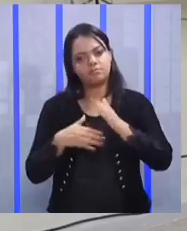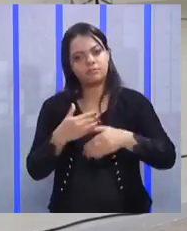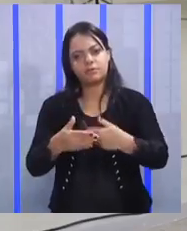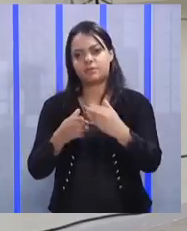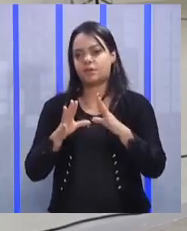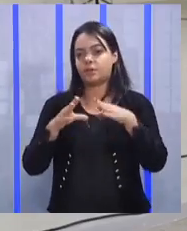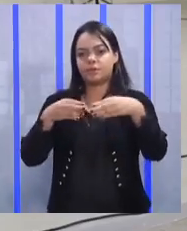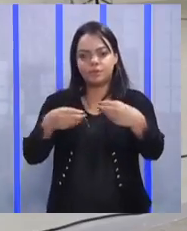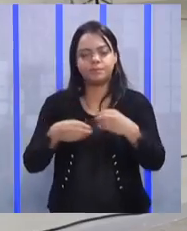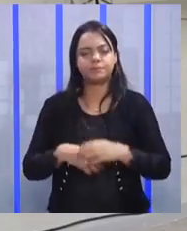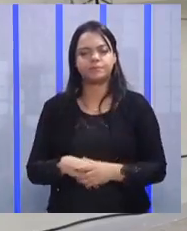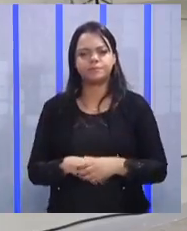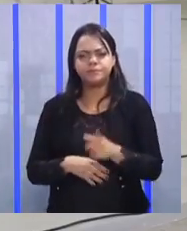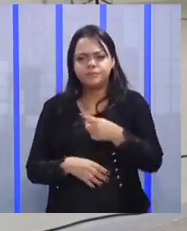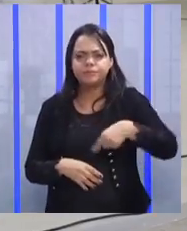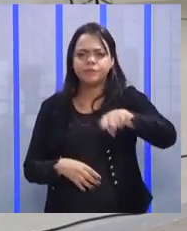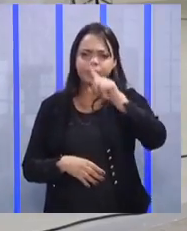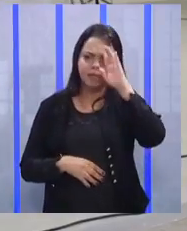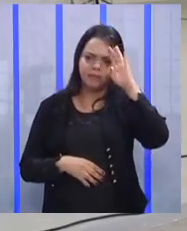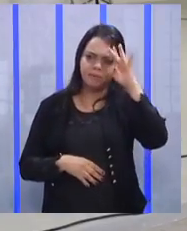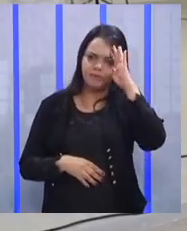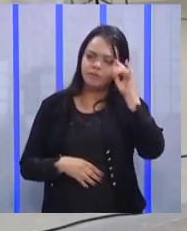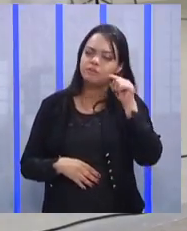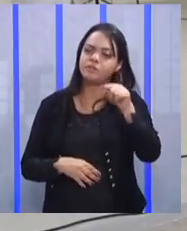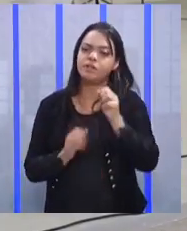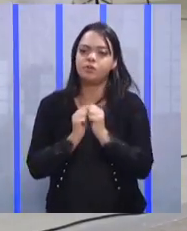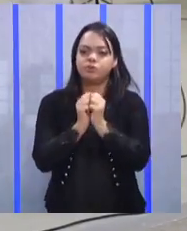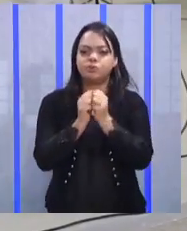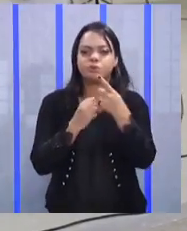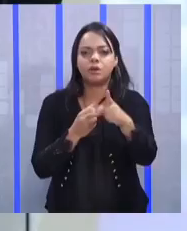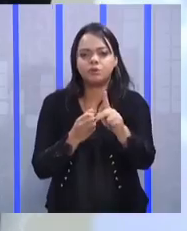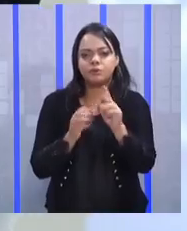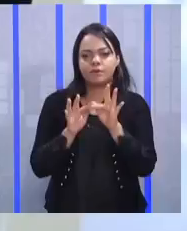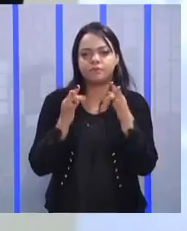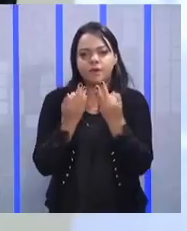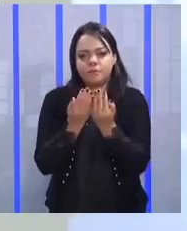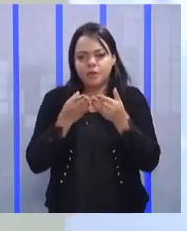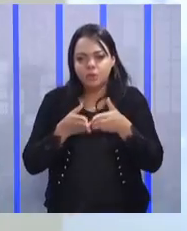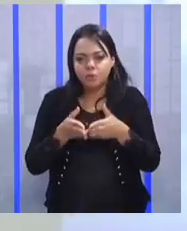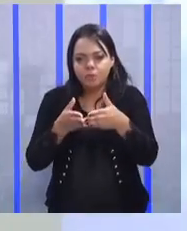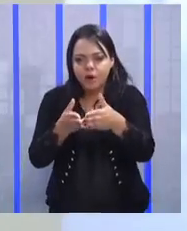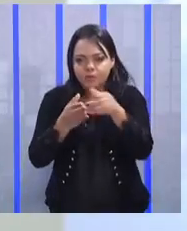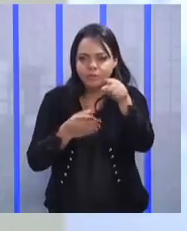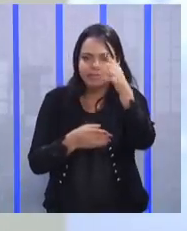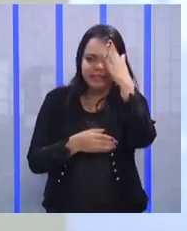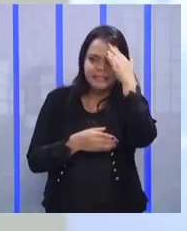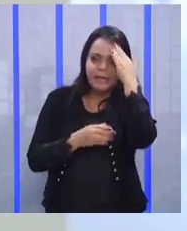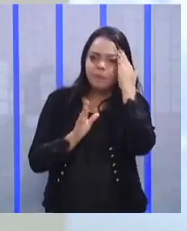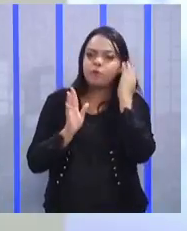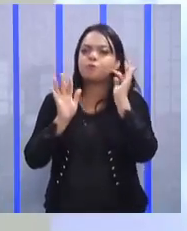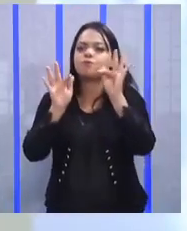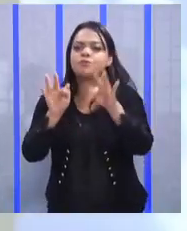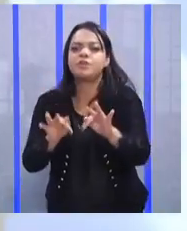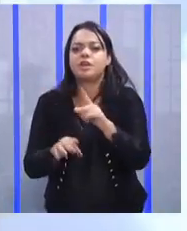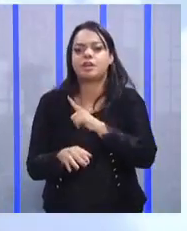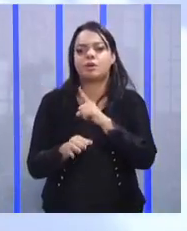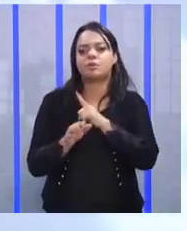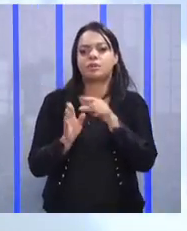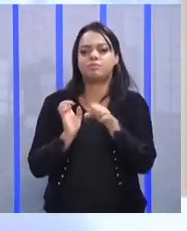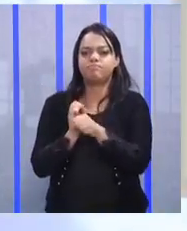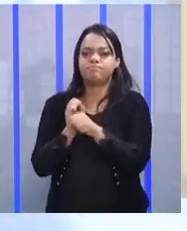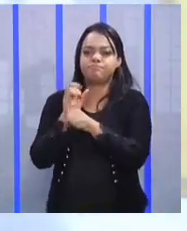tudo. Imagina você, você está com sua família num bote, descendo uma correnteza e você sabe que lá na frente, a 500 metros, tem uma